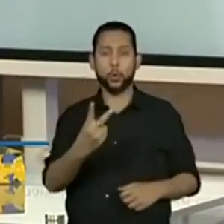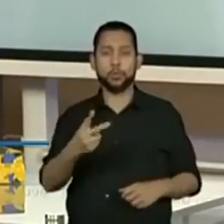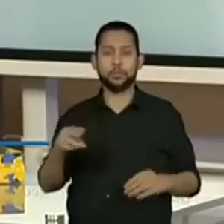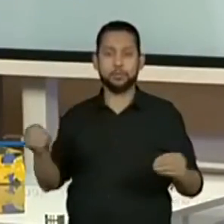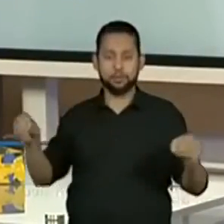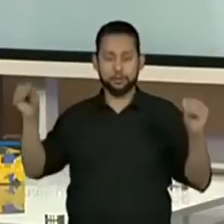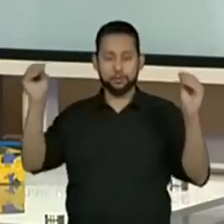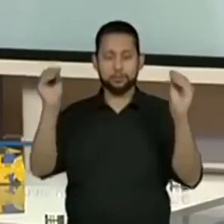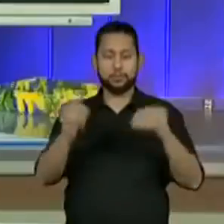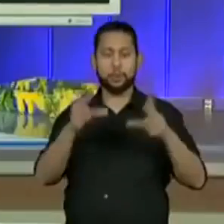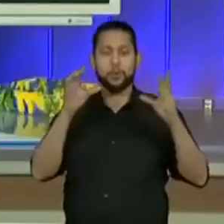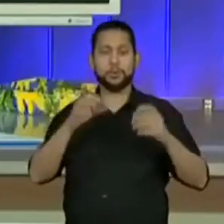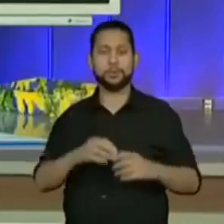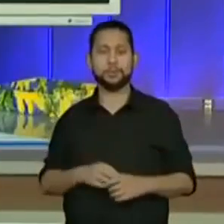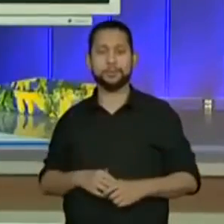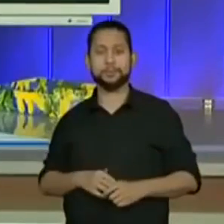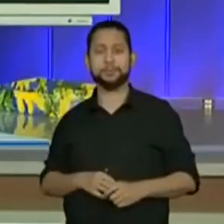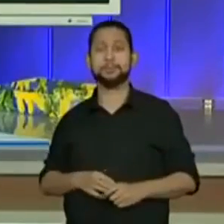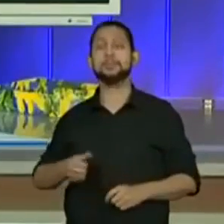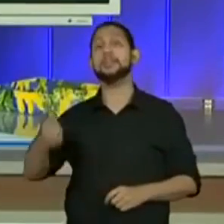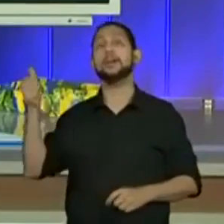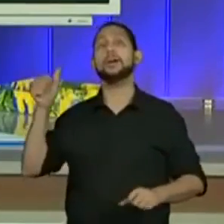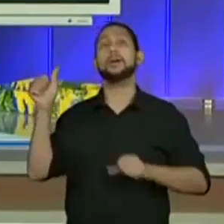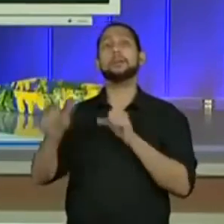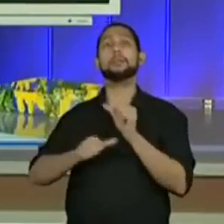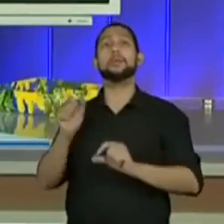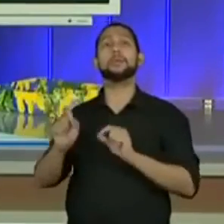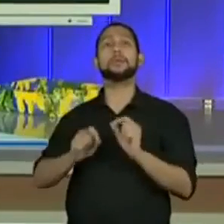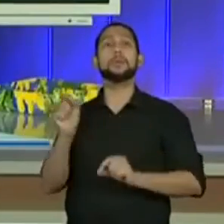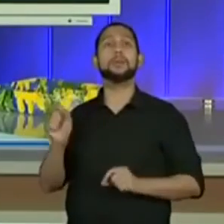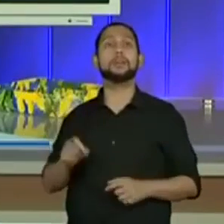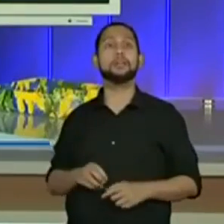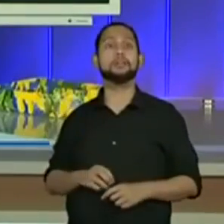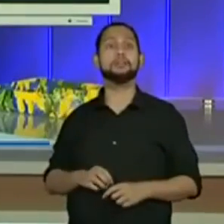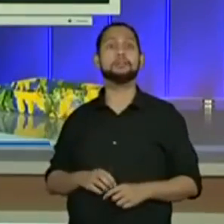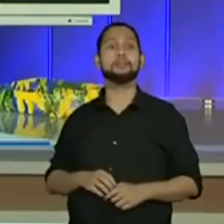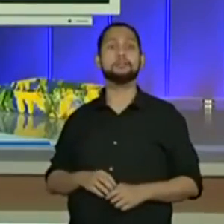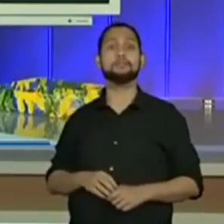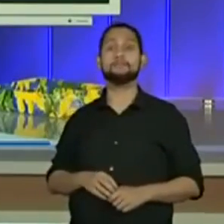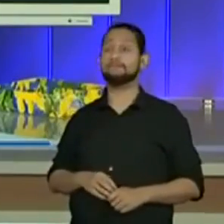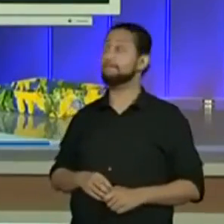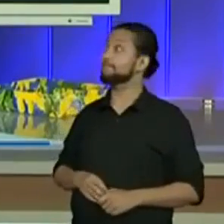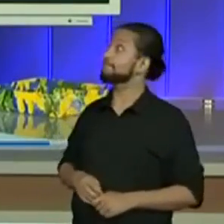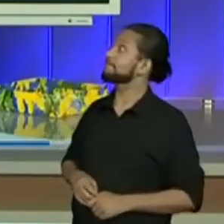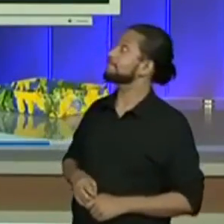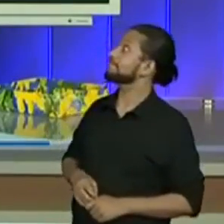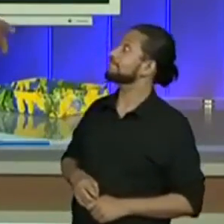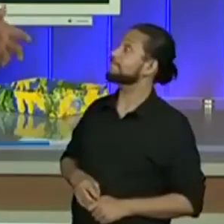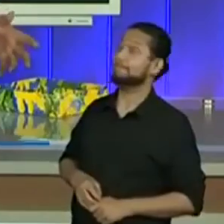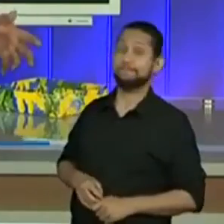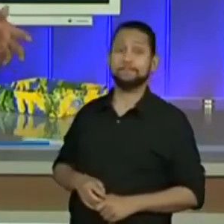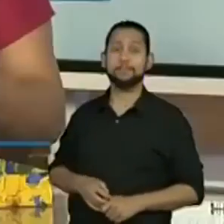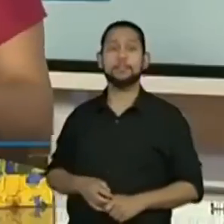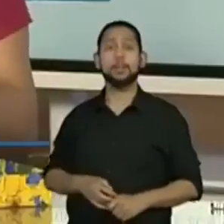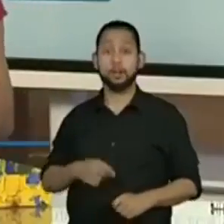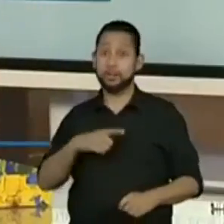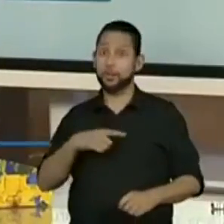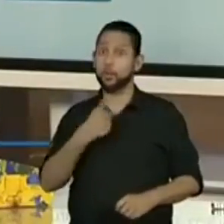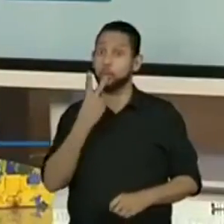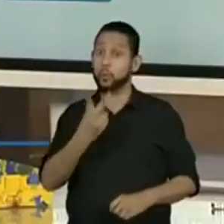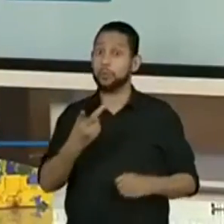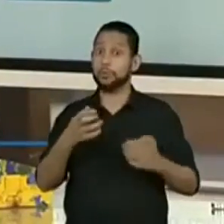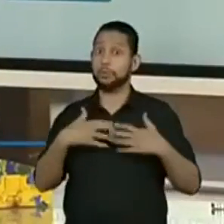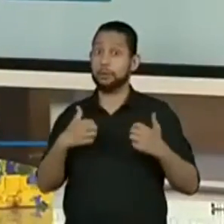caixinha. E aí, como é que vai ficar? Como é que vai ficar agora? Agora, eu tenho dois.